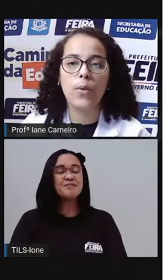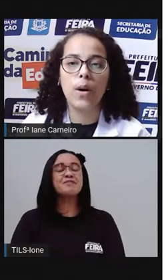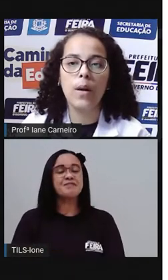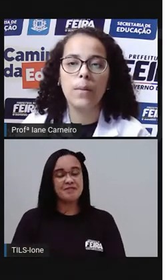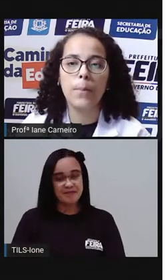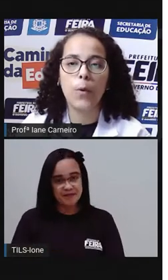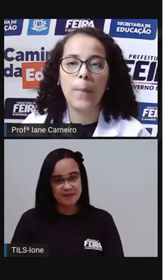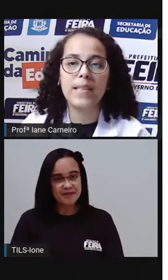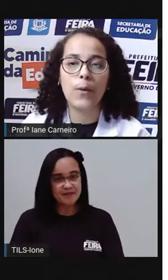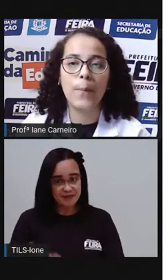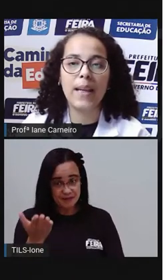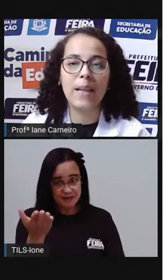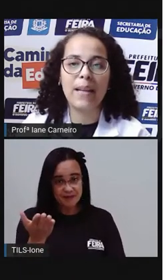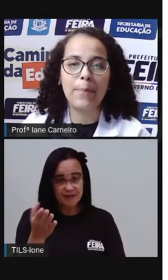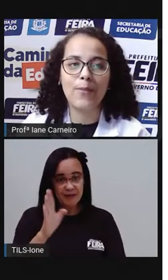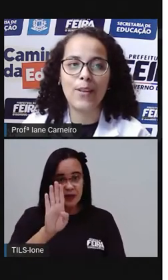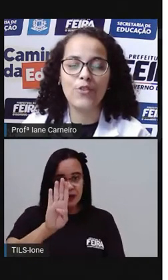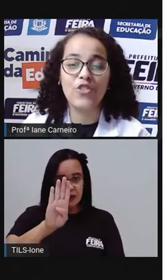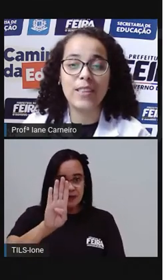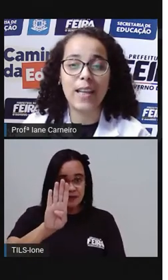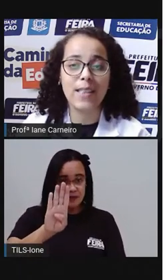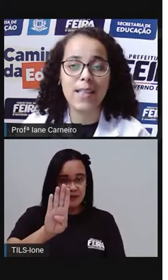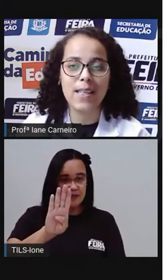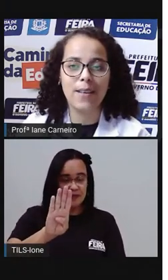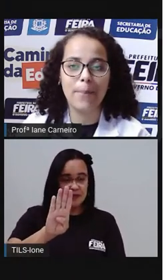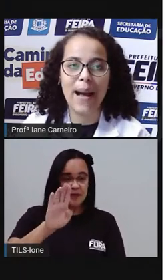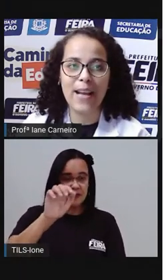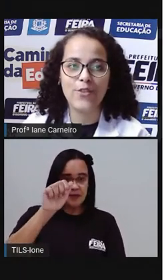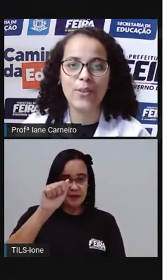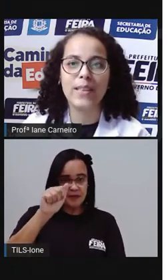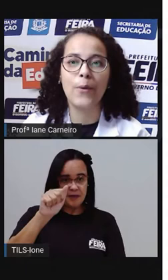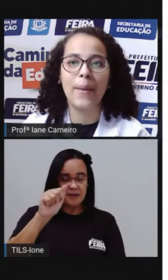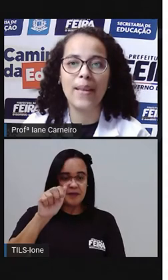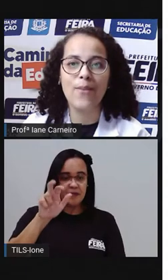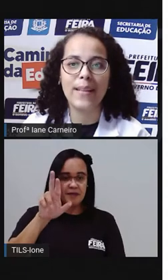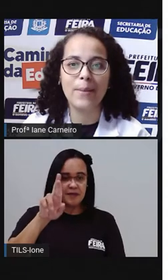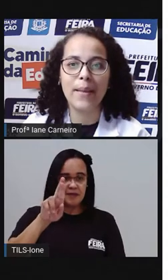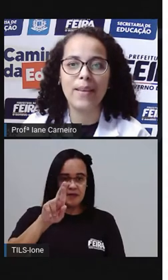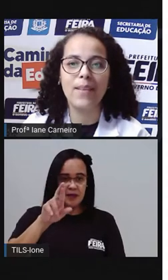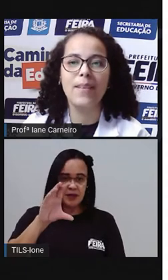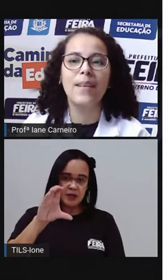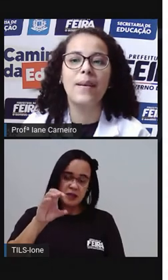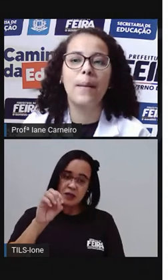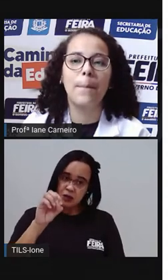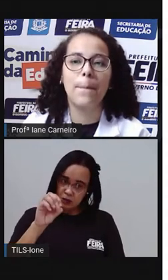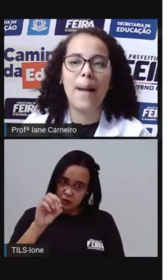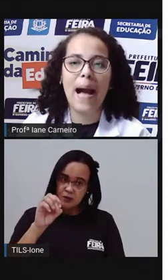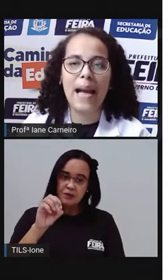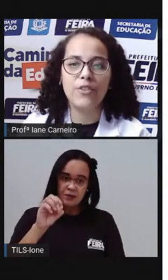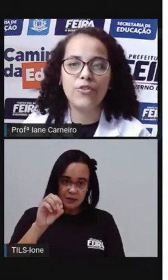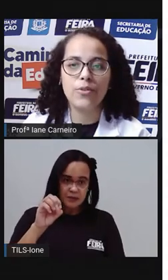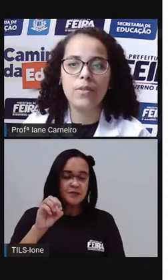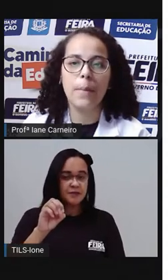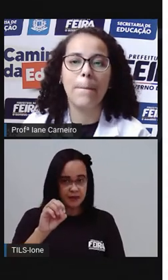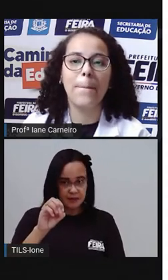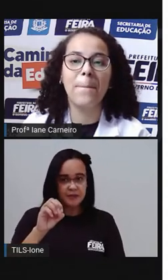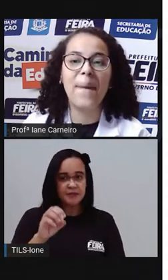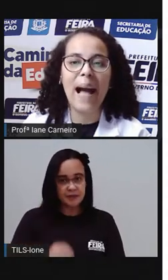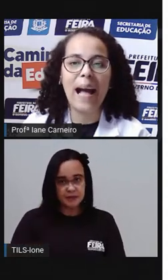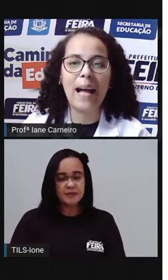Barco, ó. Começa com B. Lembra que a Pró falou que tem essa aqui, baixo. Que tem o B e o A também, ó. baixo,